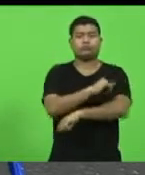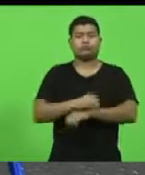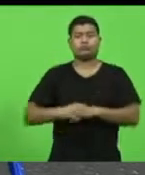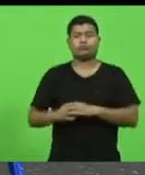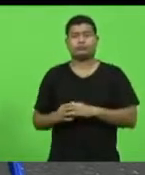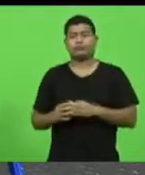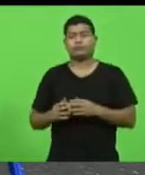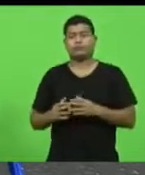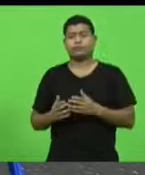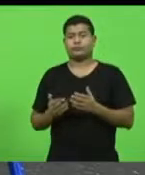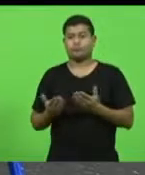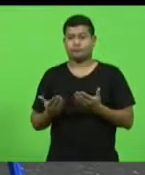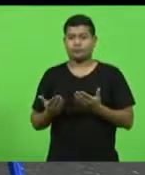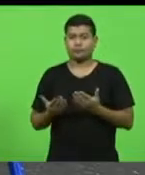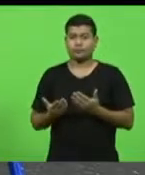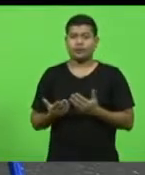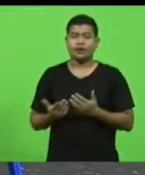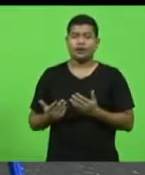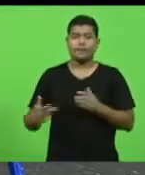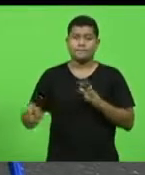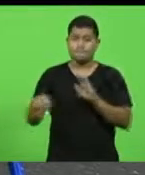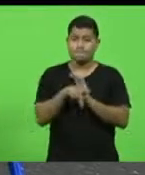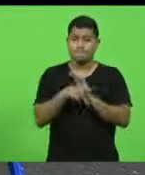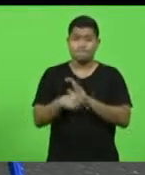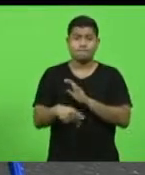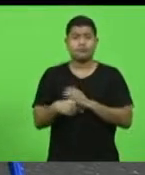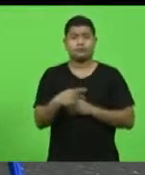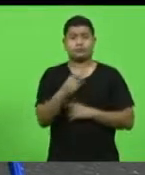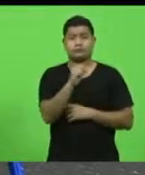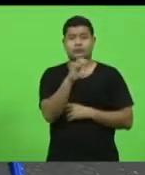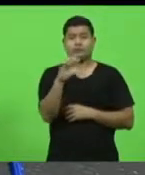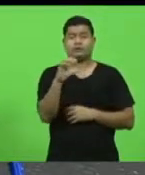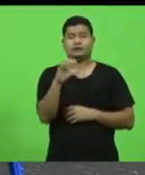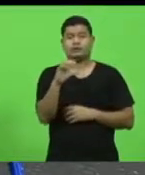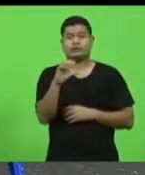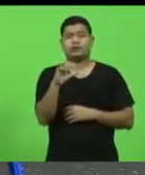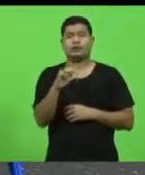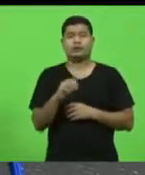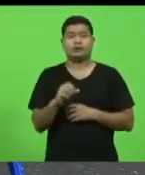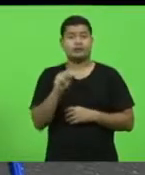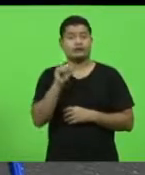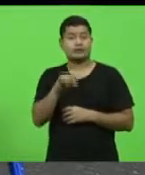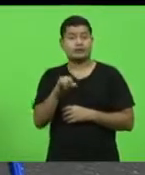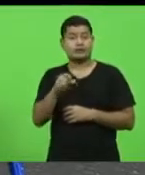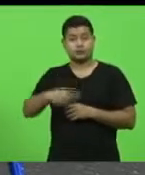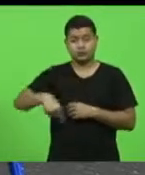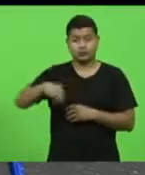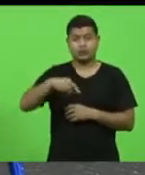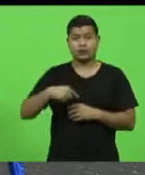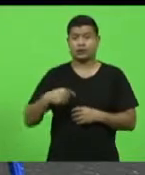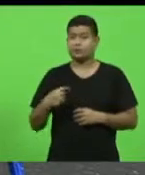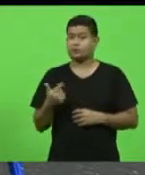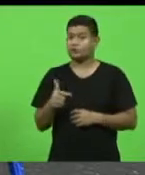nossos aeroportos regionais, se nós não tivéssemos